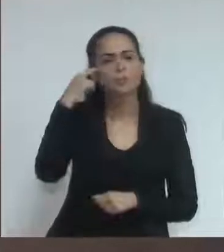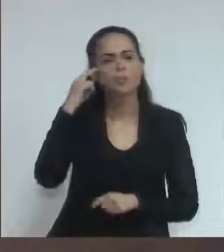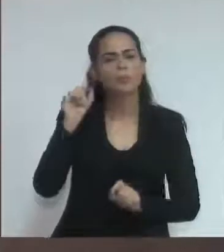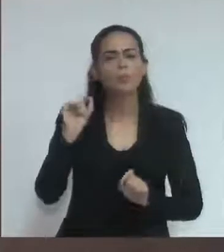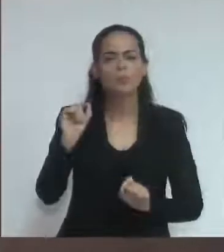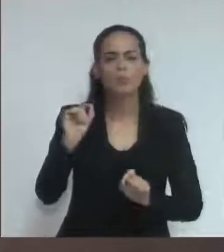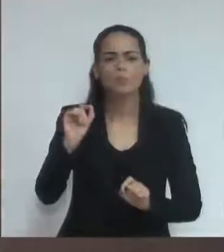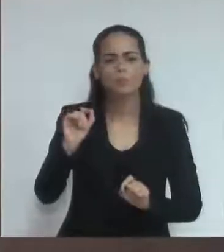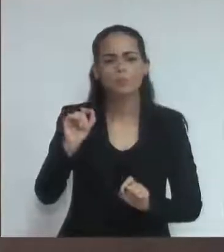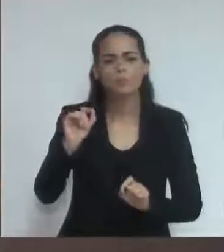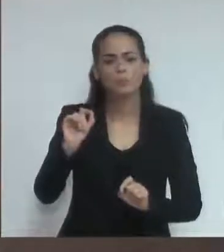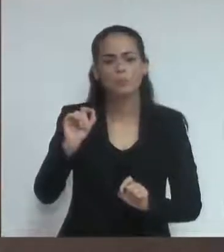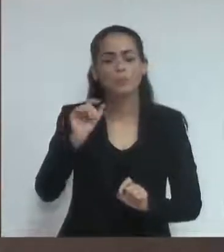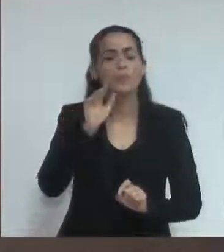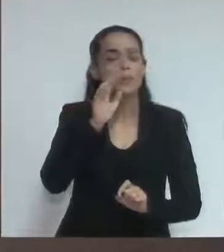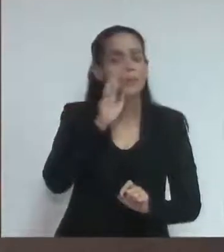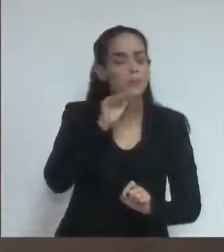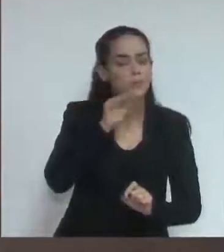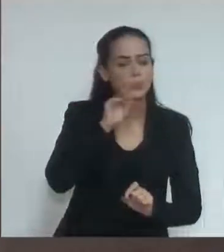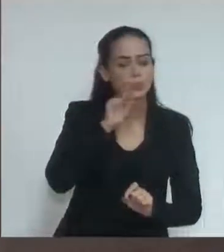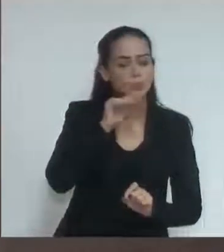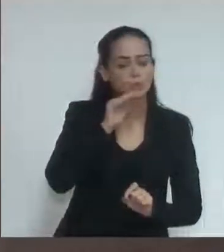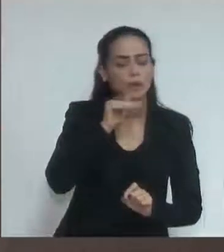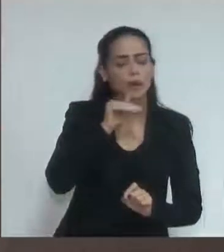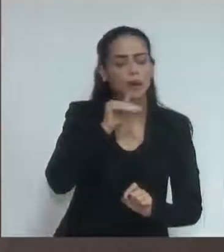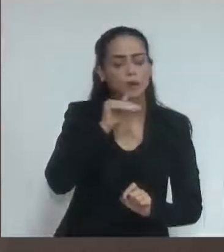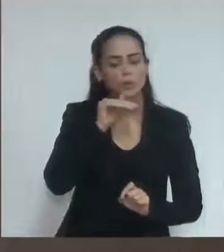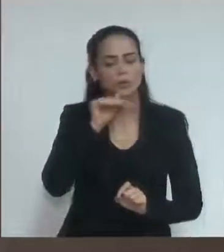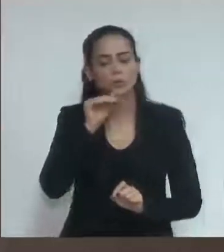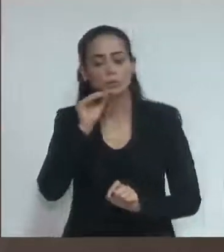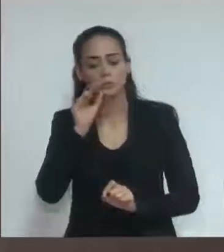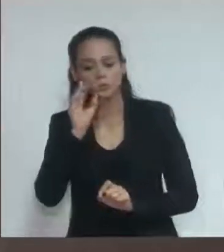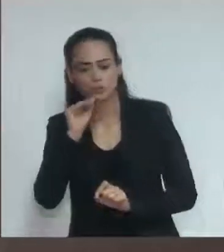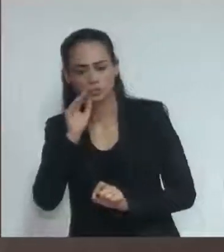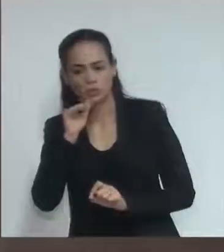não podem pagar pelos funcionários ruins.